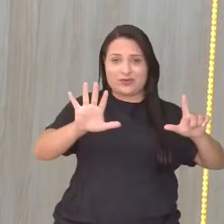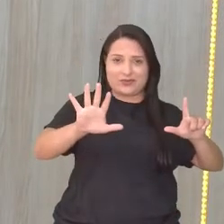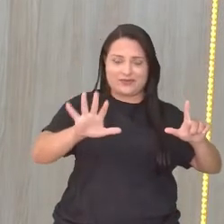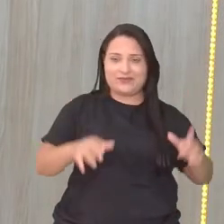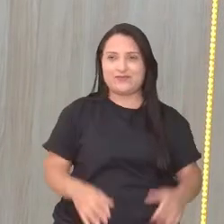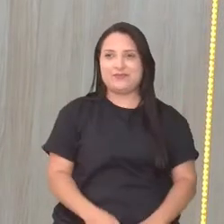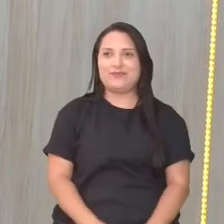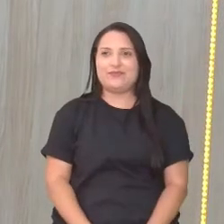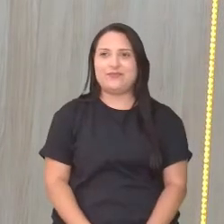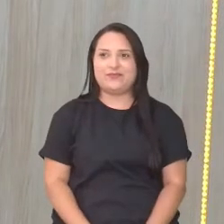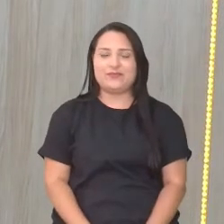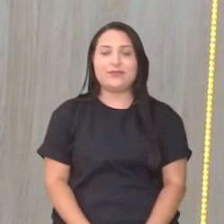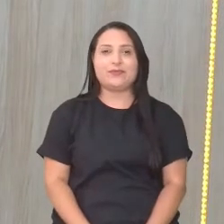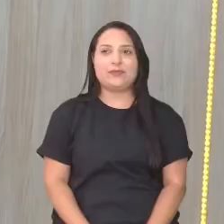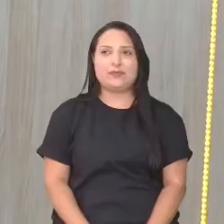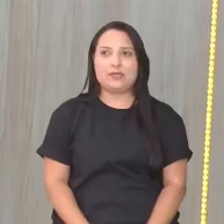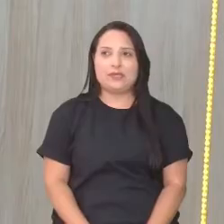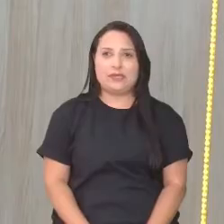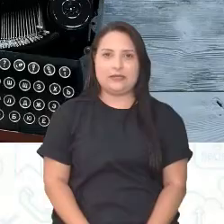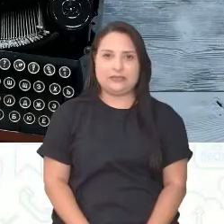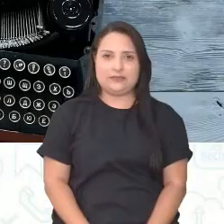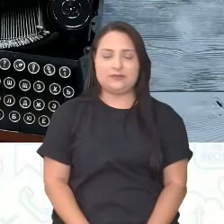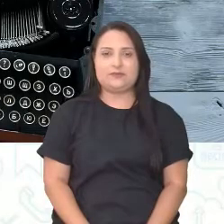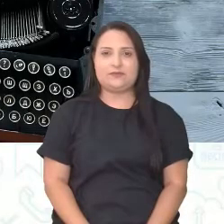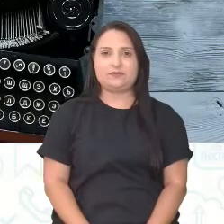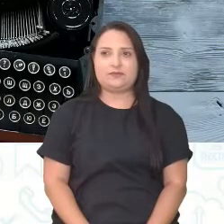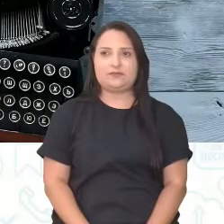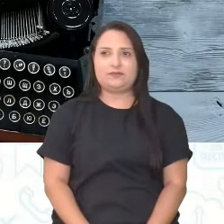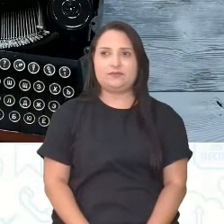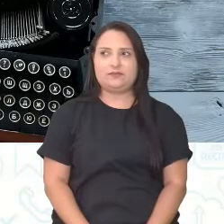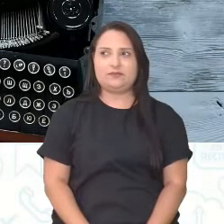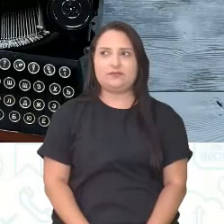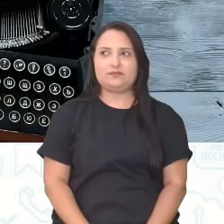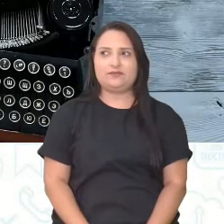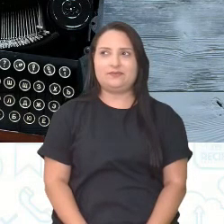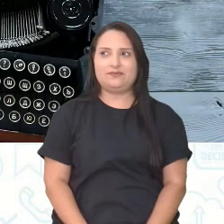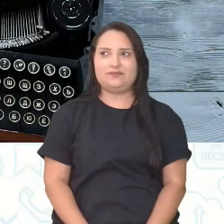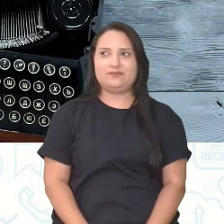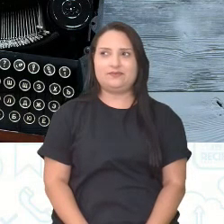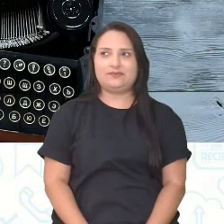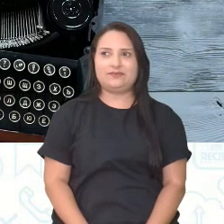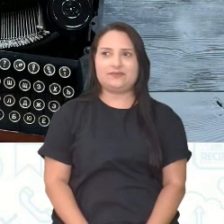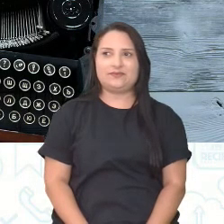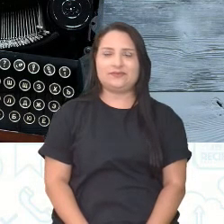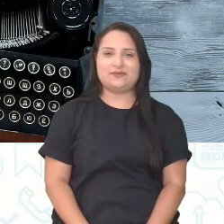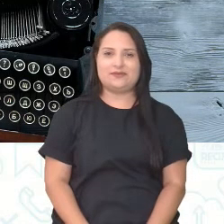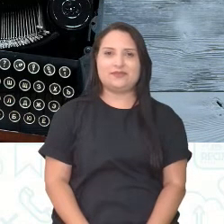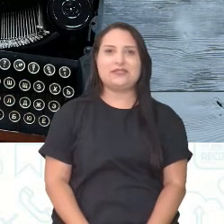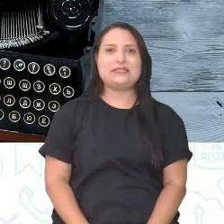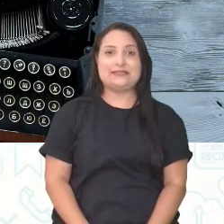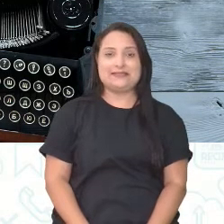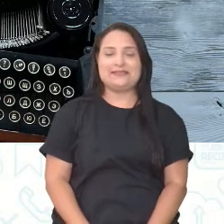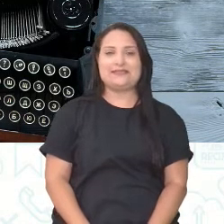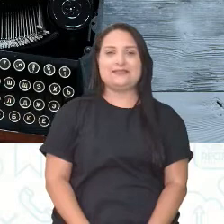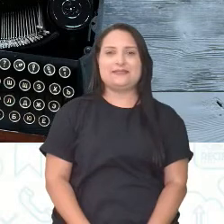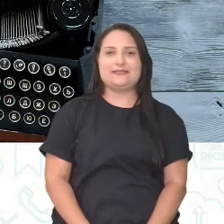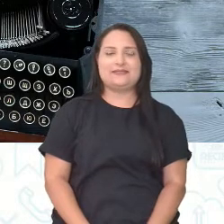Vamos lá para o slide. Na tela? Opa, demorou um pouquinho, mas chegou.